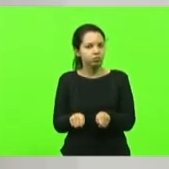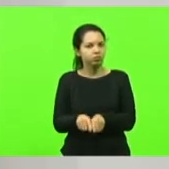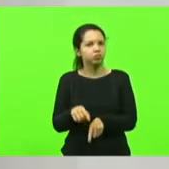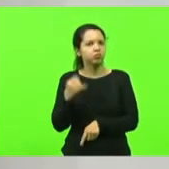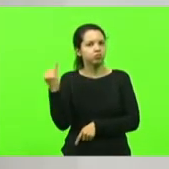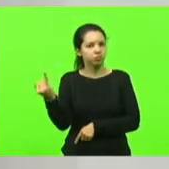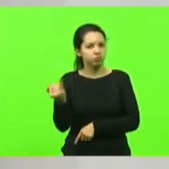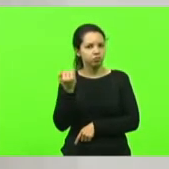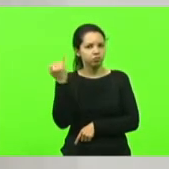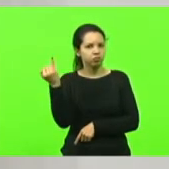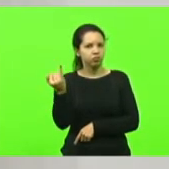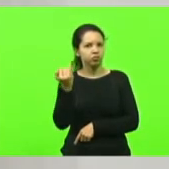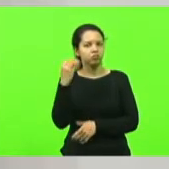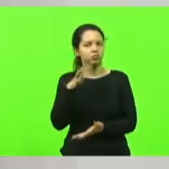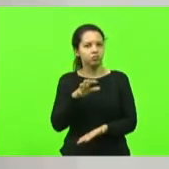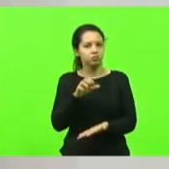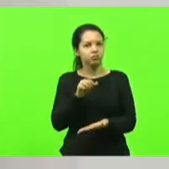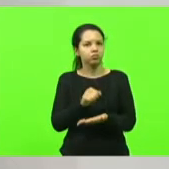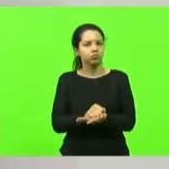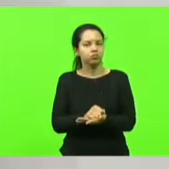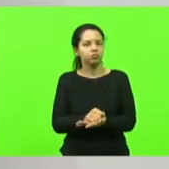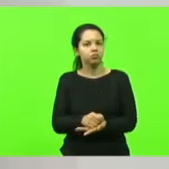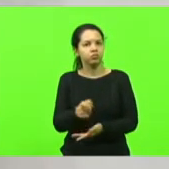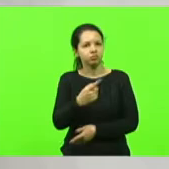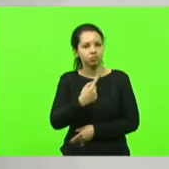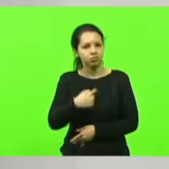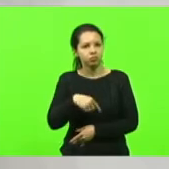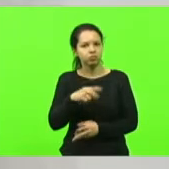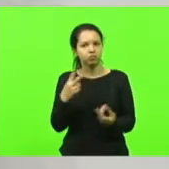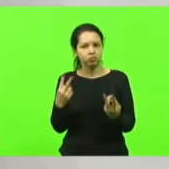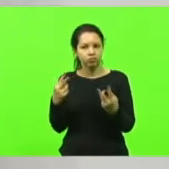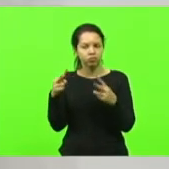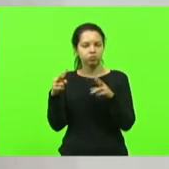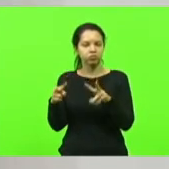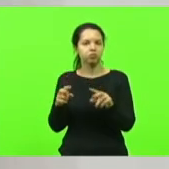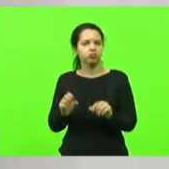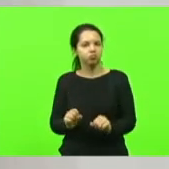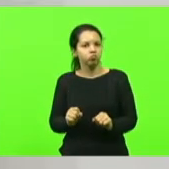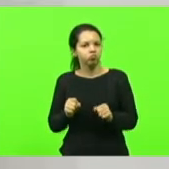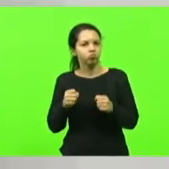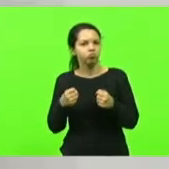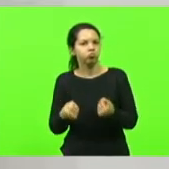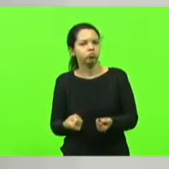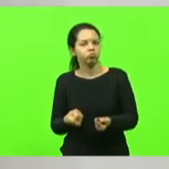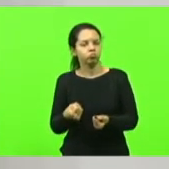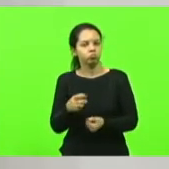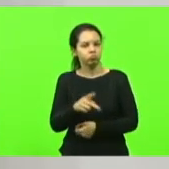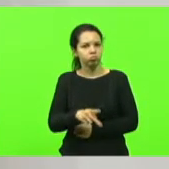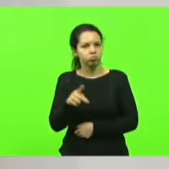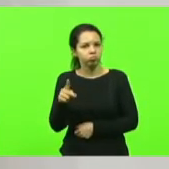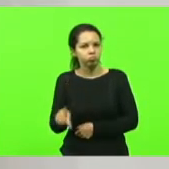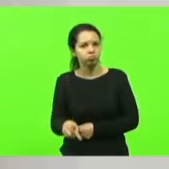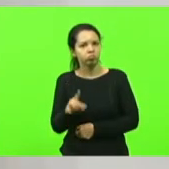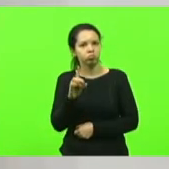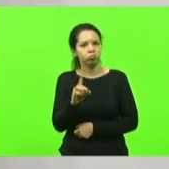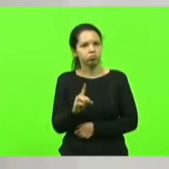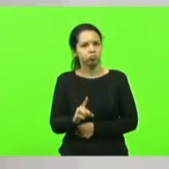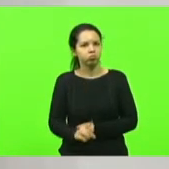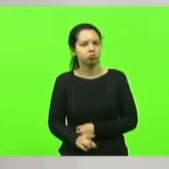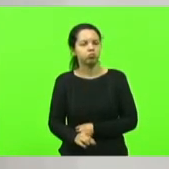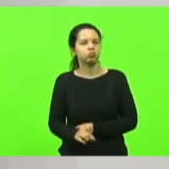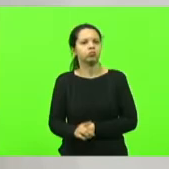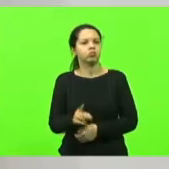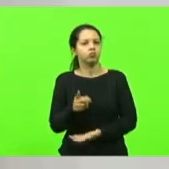registrar como a gente vê o empenho de professores, de direção, para